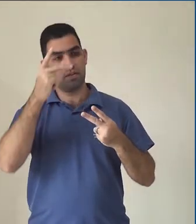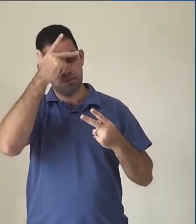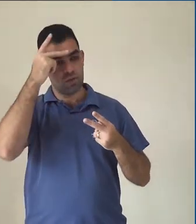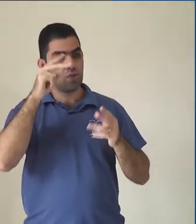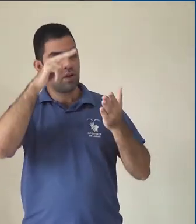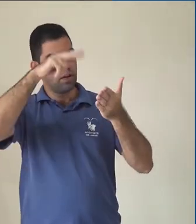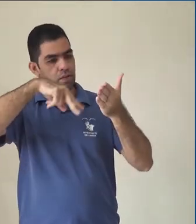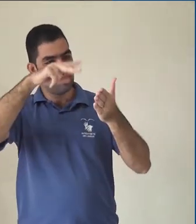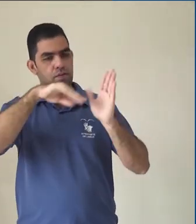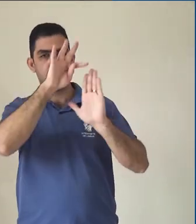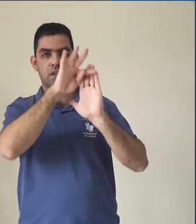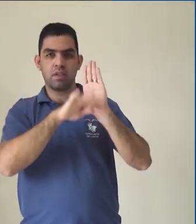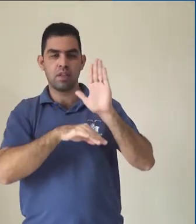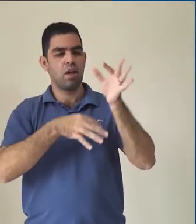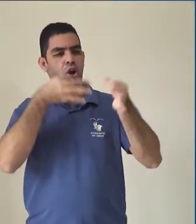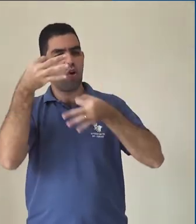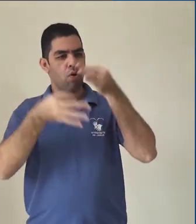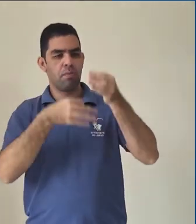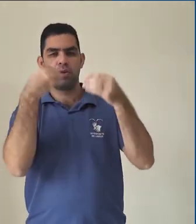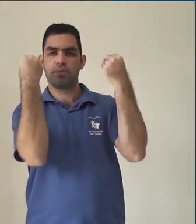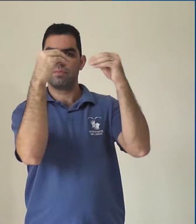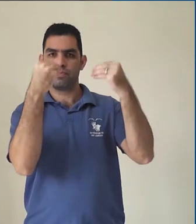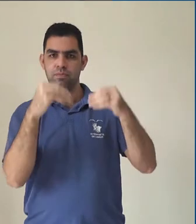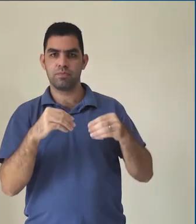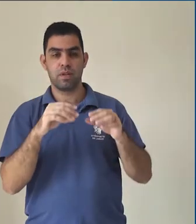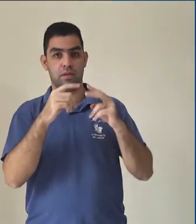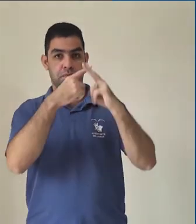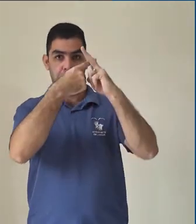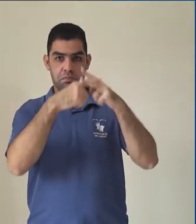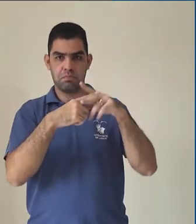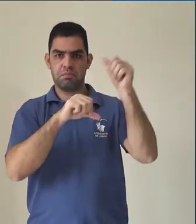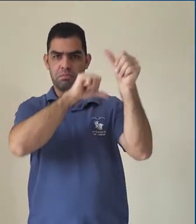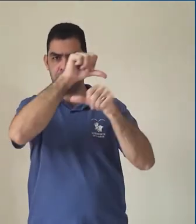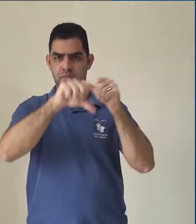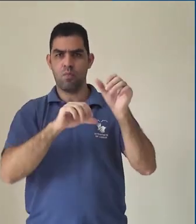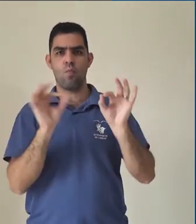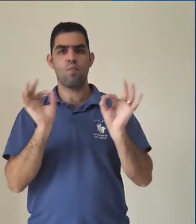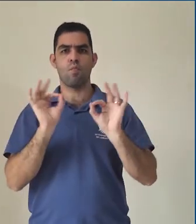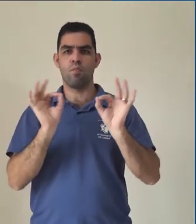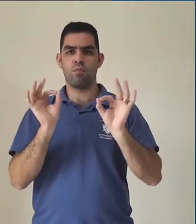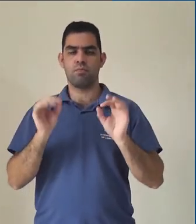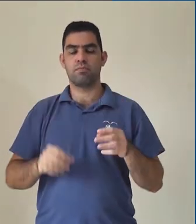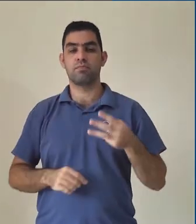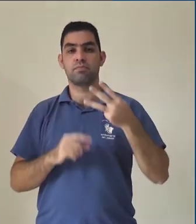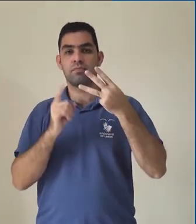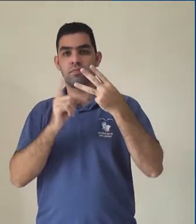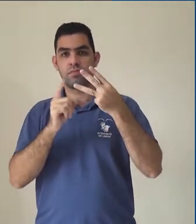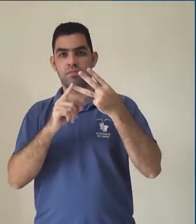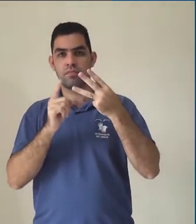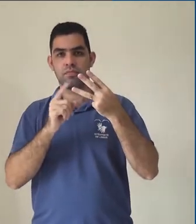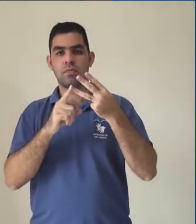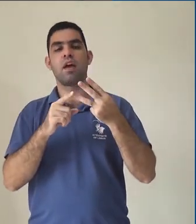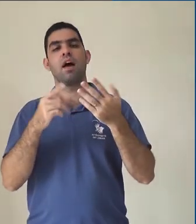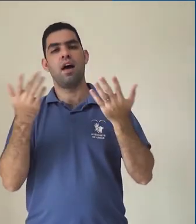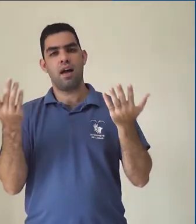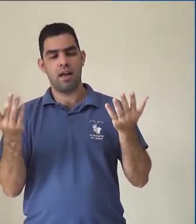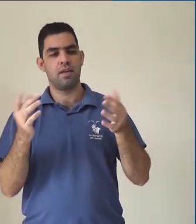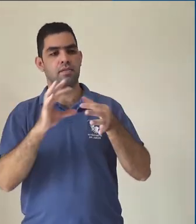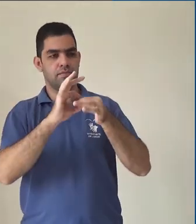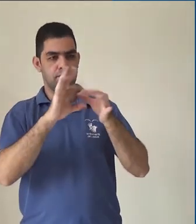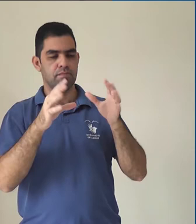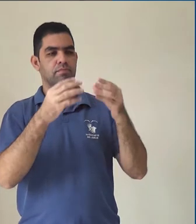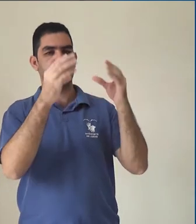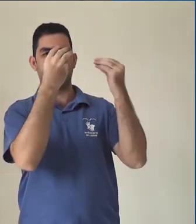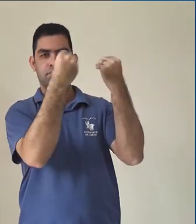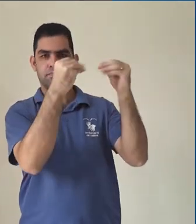comente em partes específicas do seu documento, mas sem alterar o conteúdo. E por último, o editor, onde elas têm